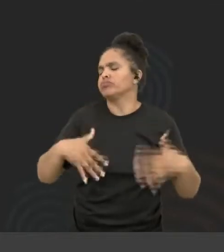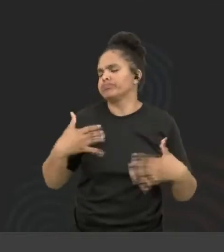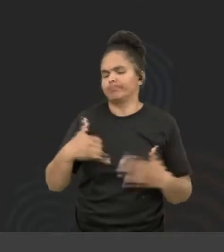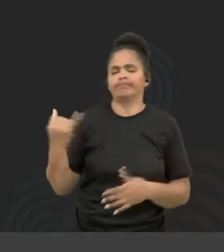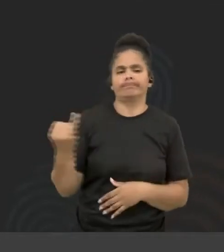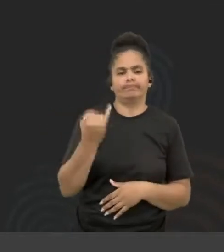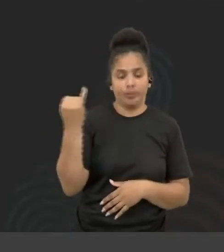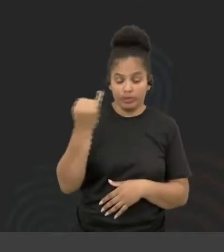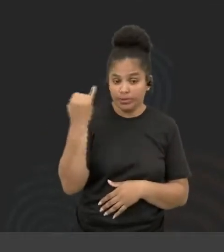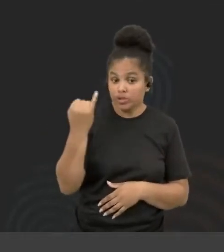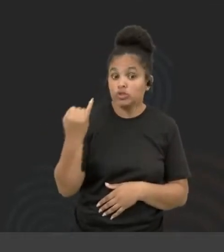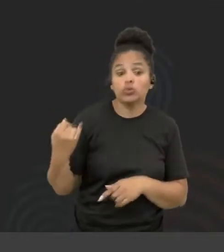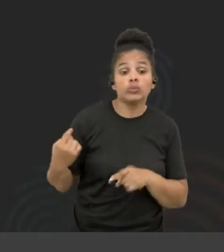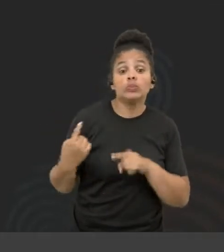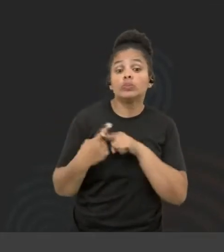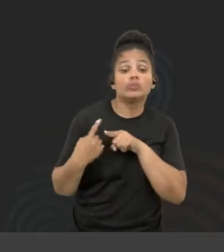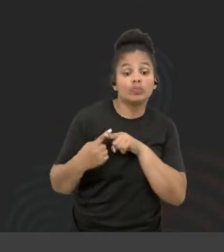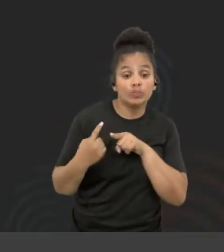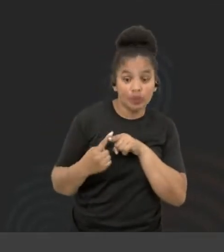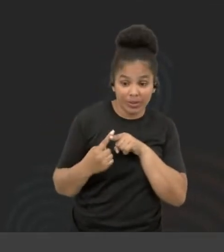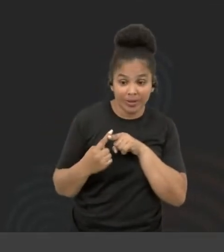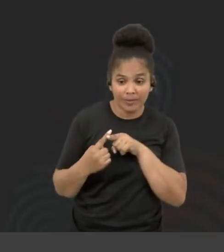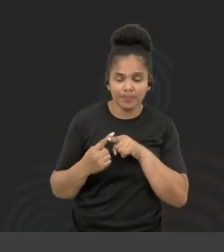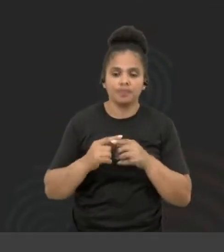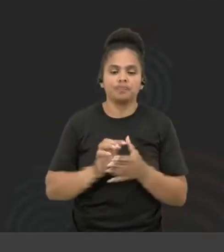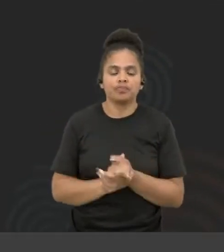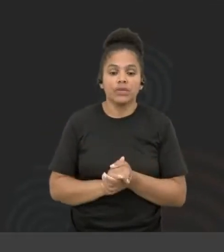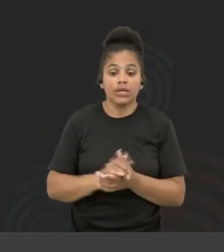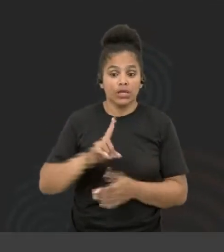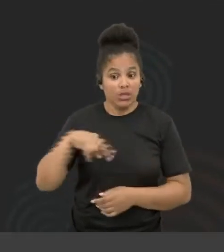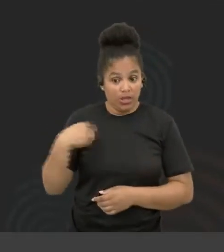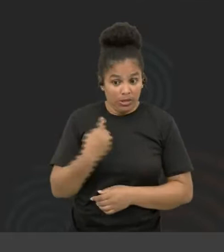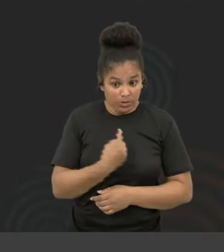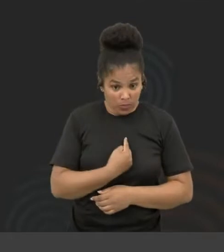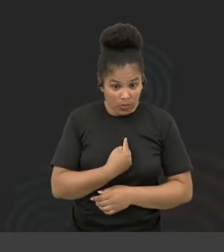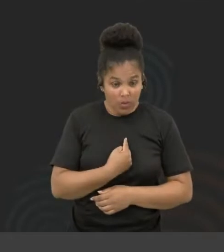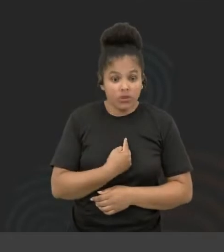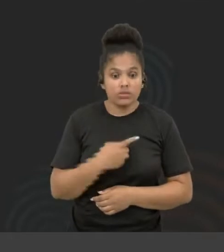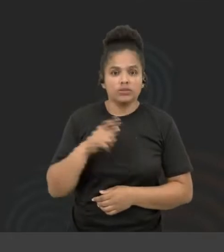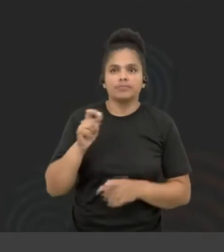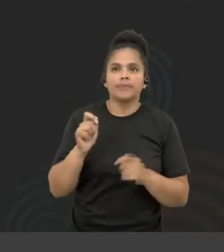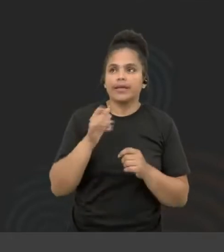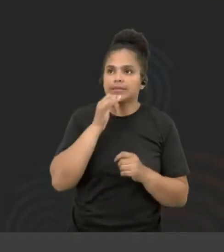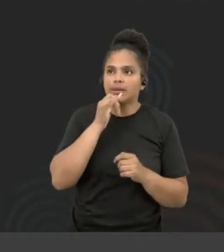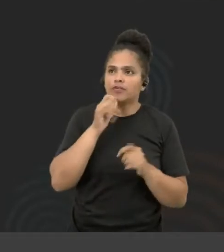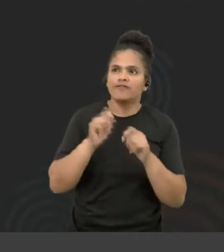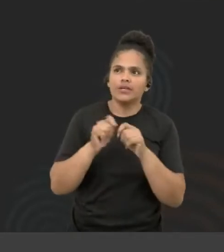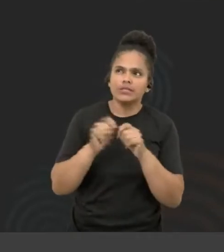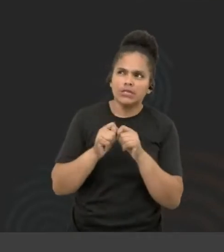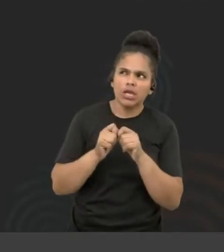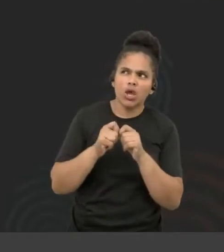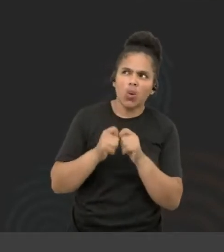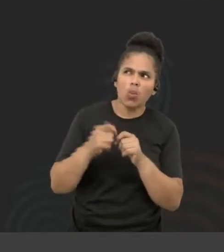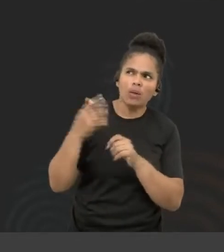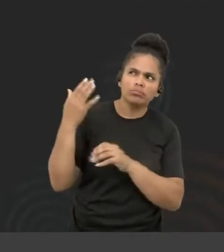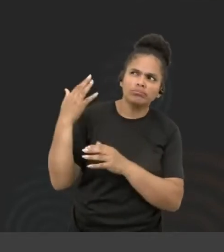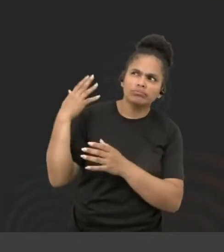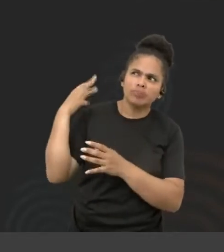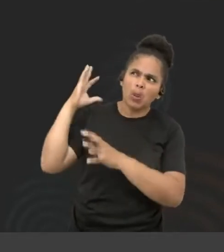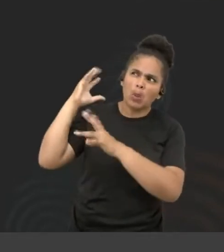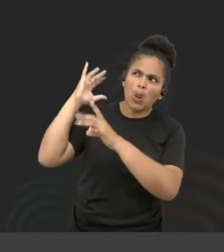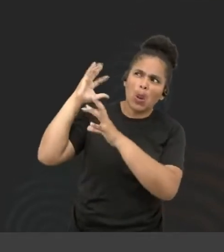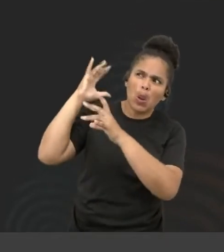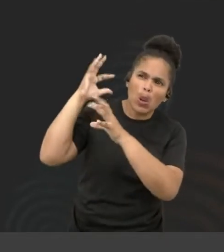porque se nós fizermos um balanço histórico de